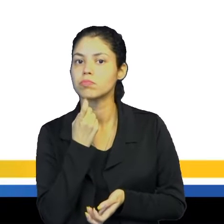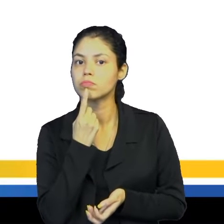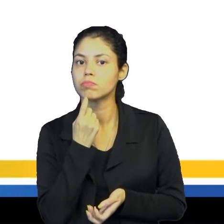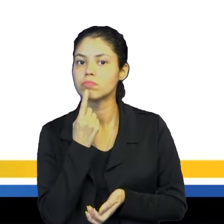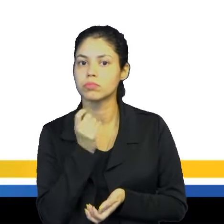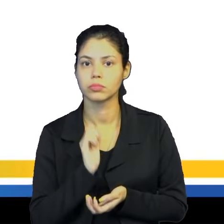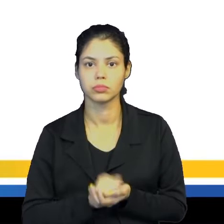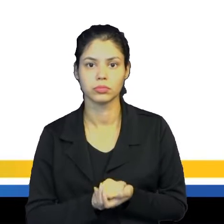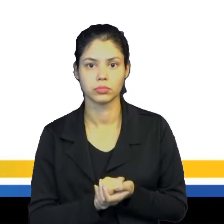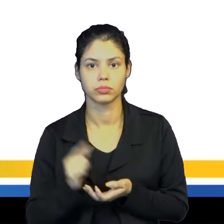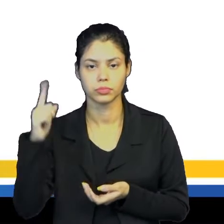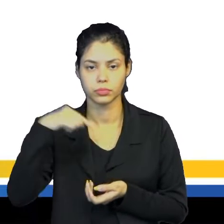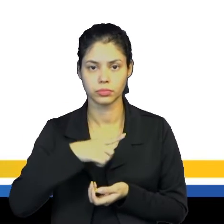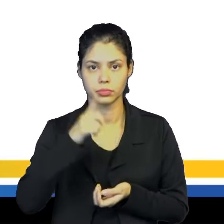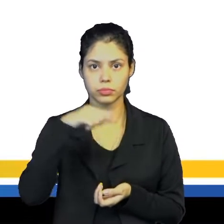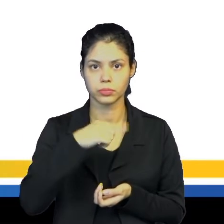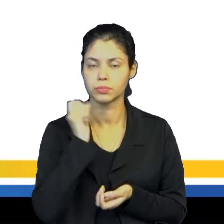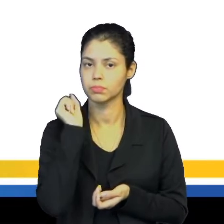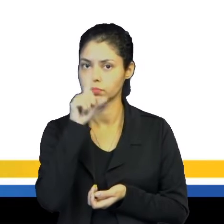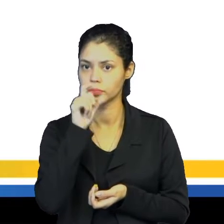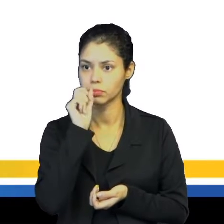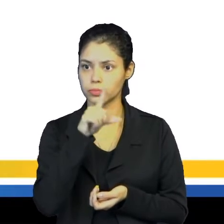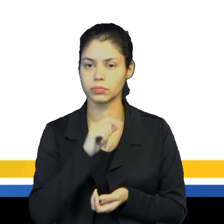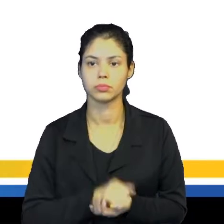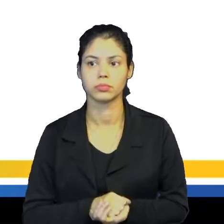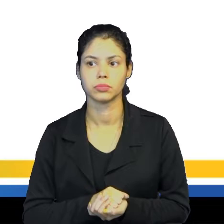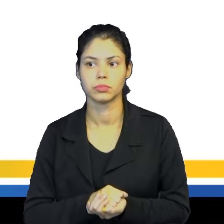e a rota das especiarias em azul.